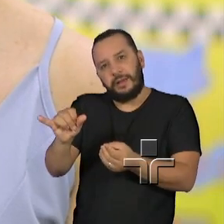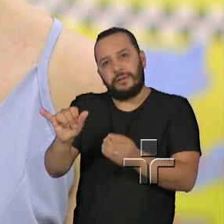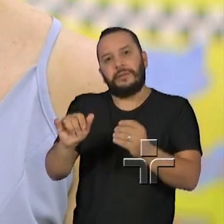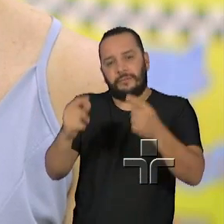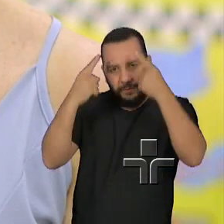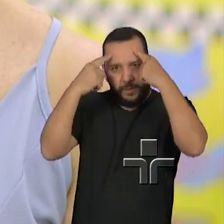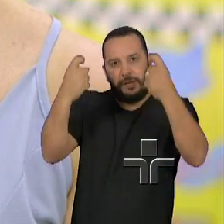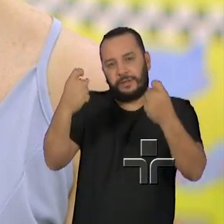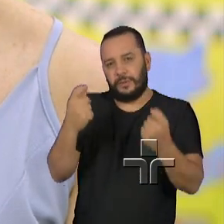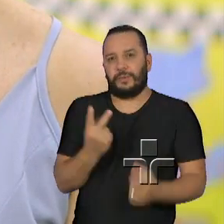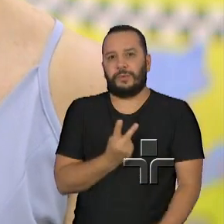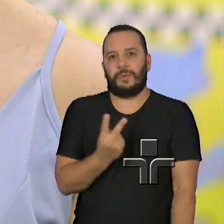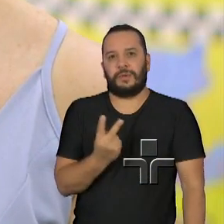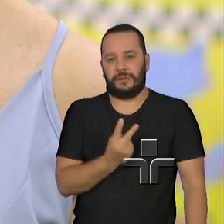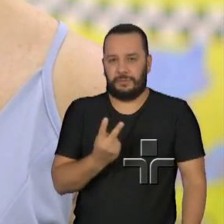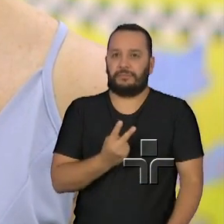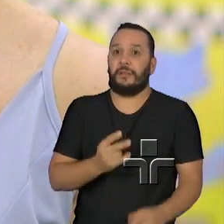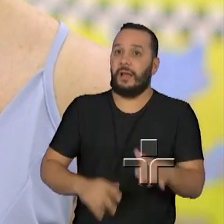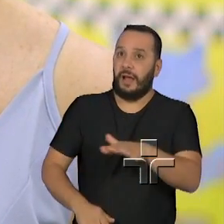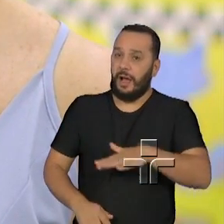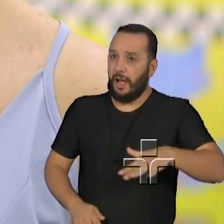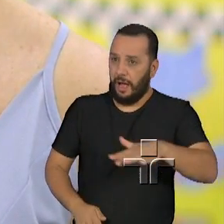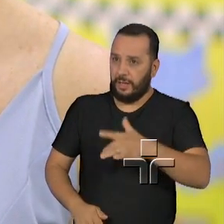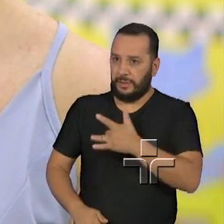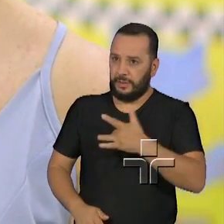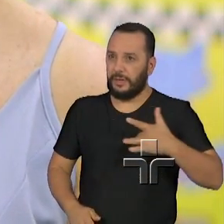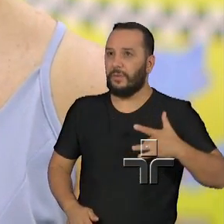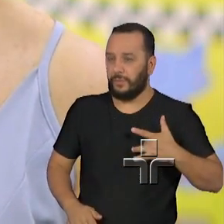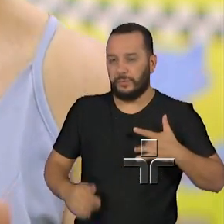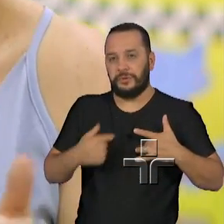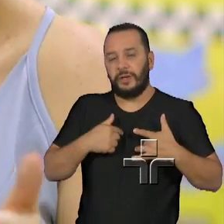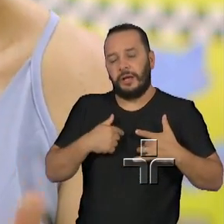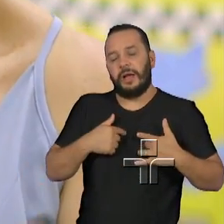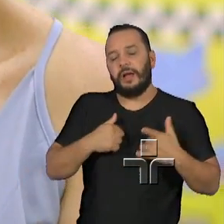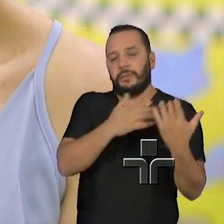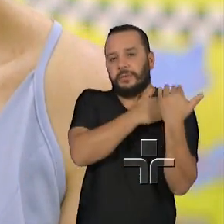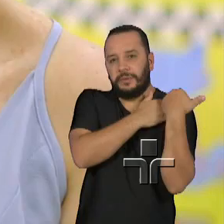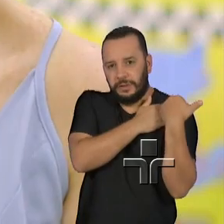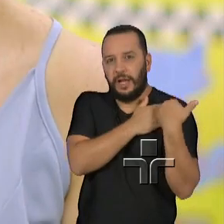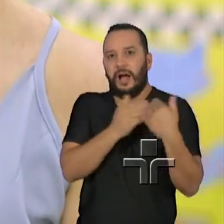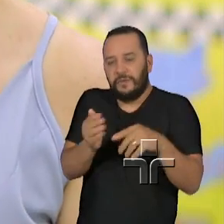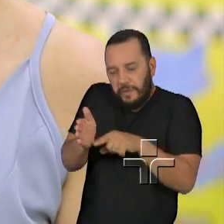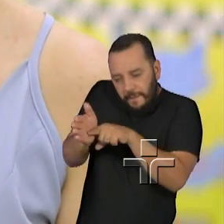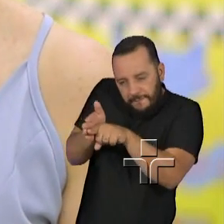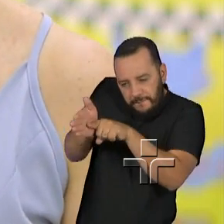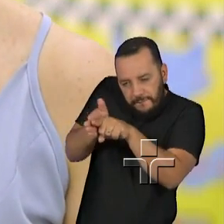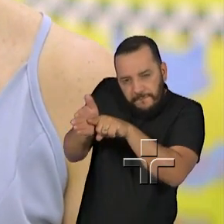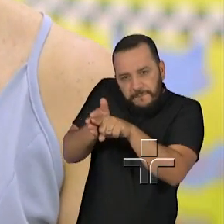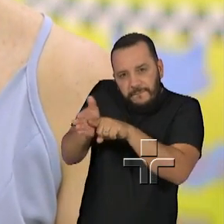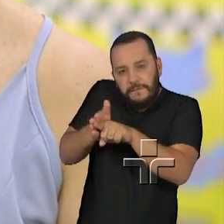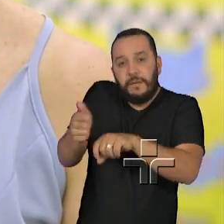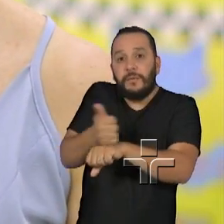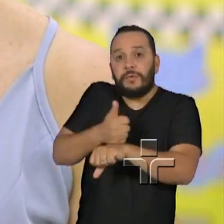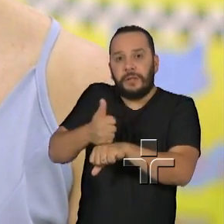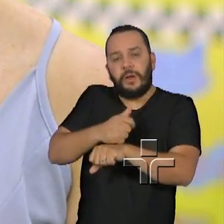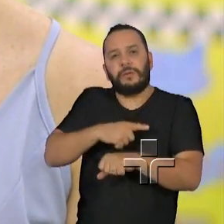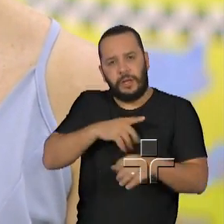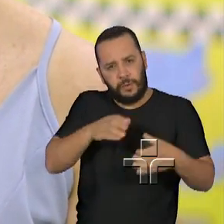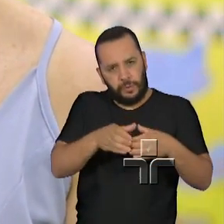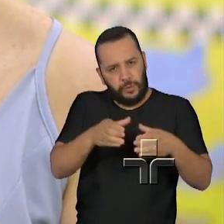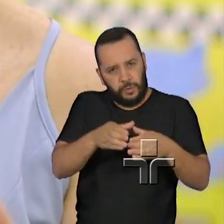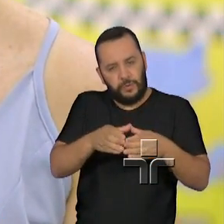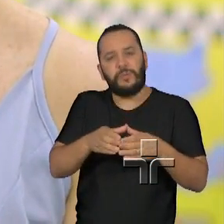responsável por realizar a escuta especializada. Então, nós temos uma equipe técnica que vem se